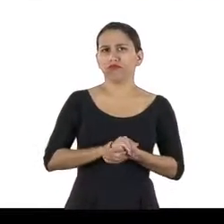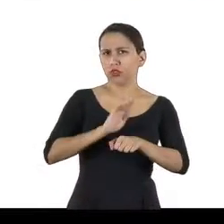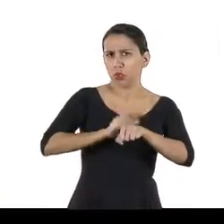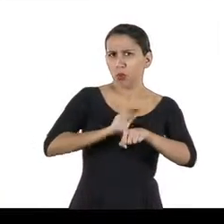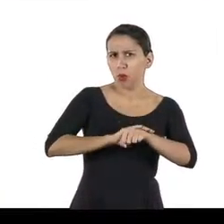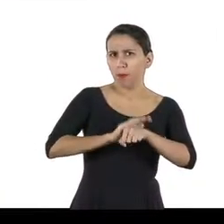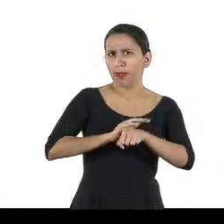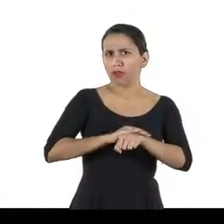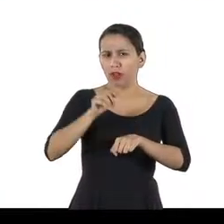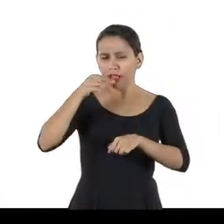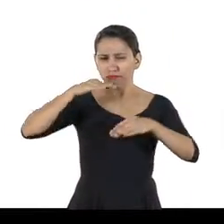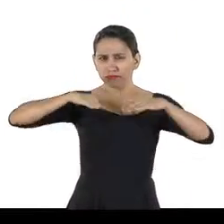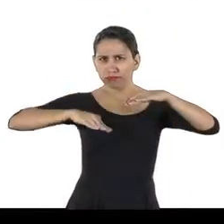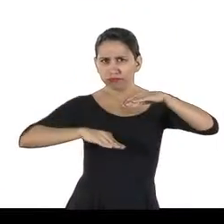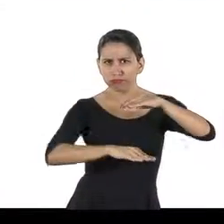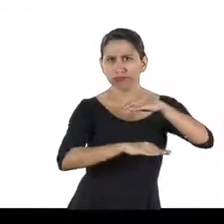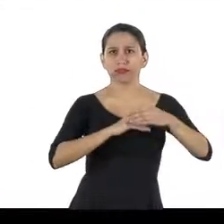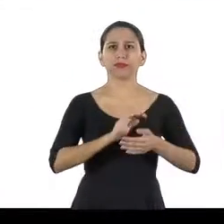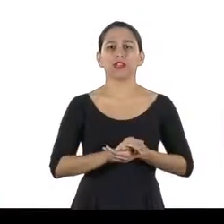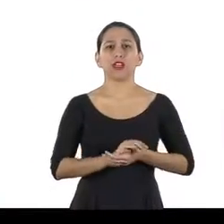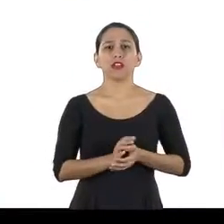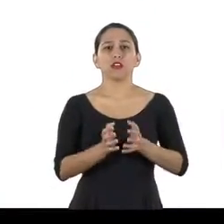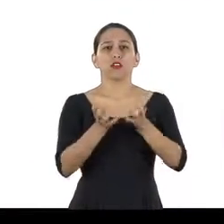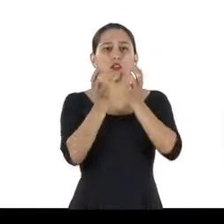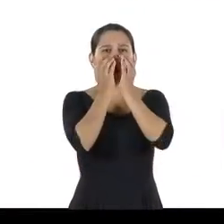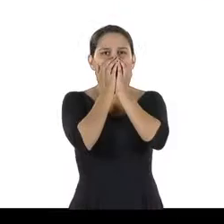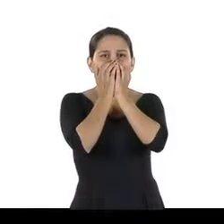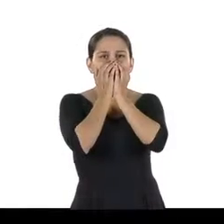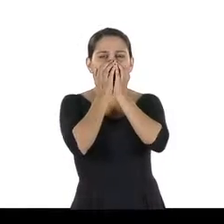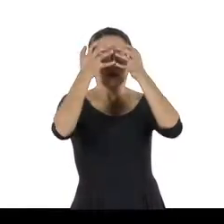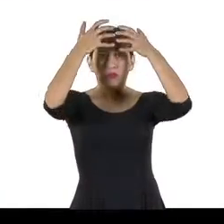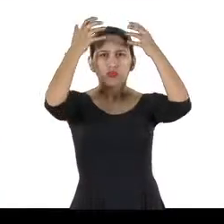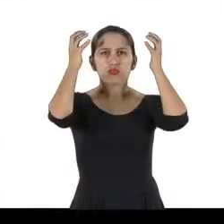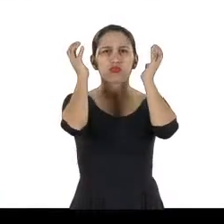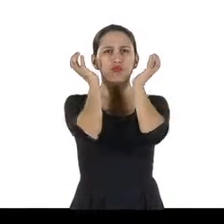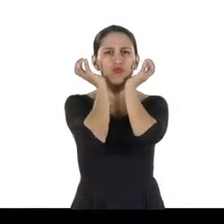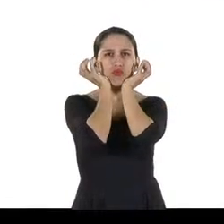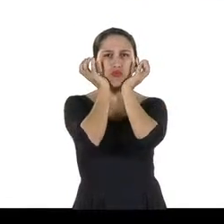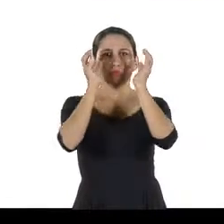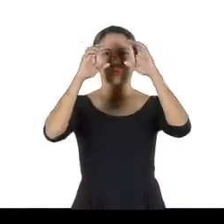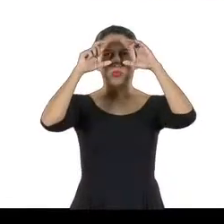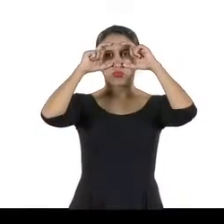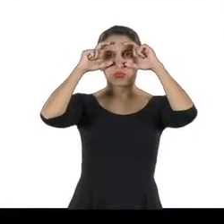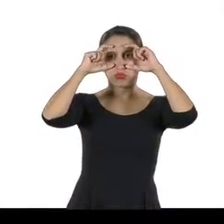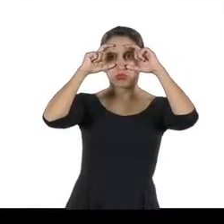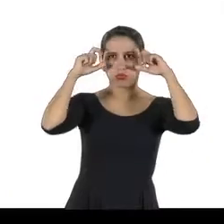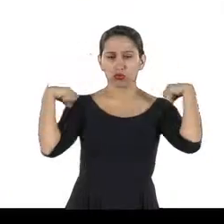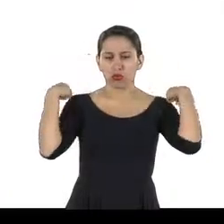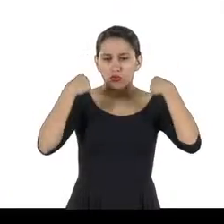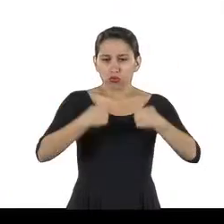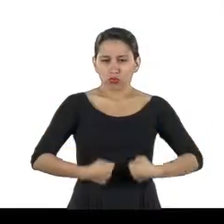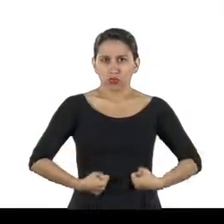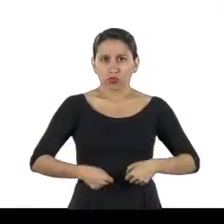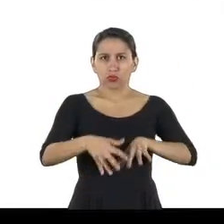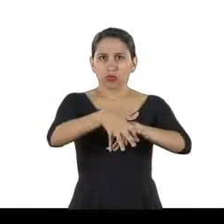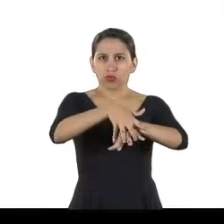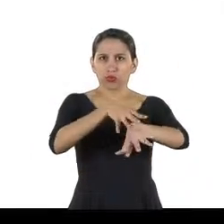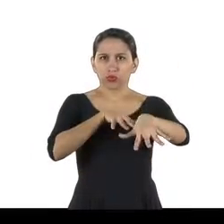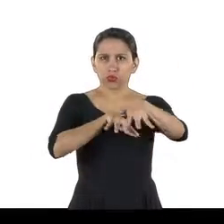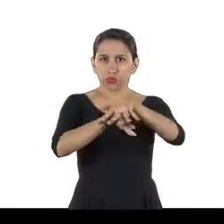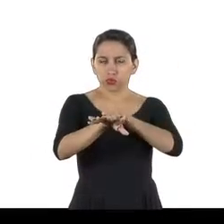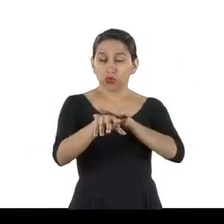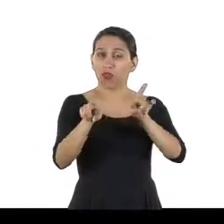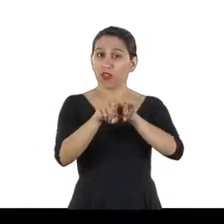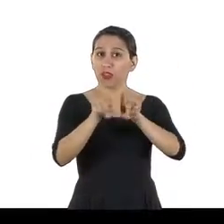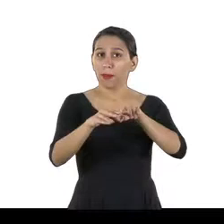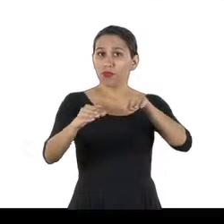máscaras de proteção respiratória, protetores auriculares, óculos de proteção, capacete com jugular, luvas e